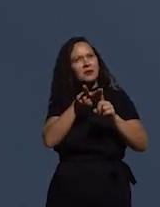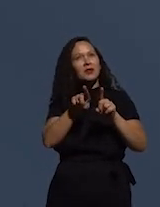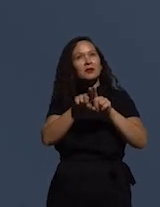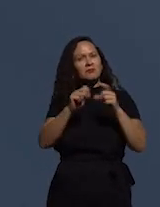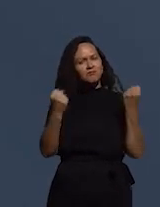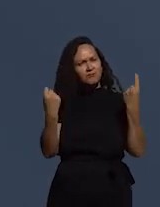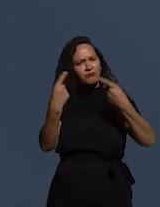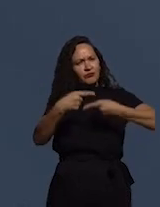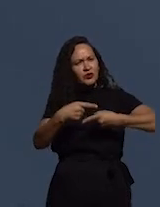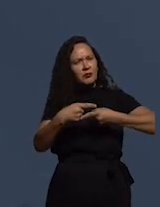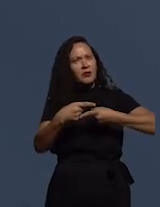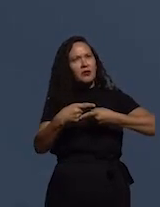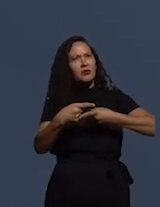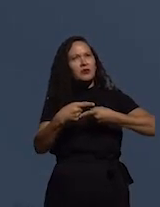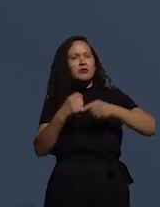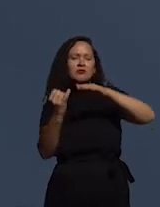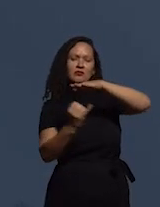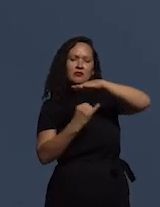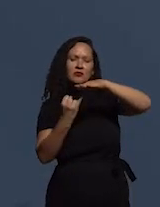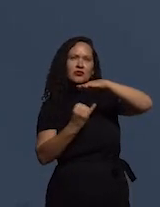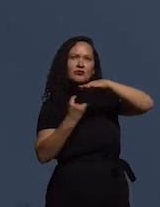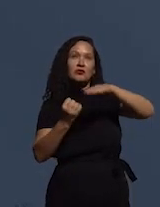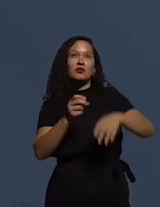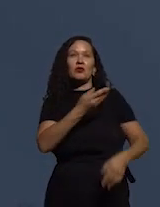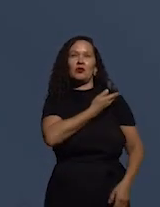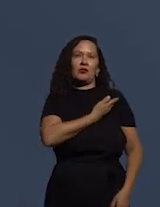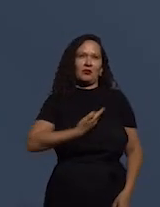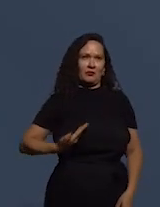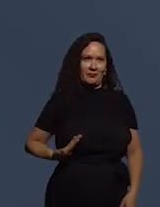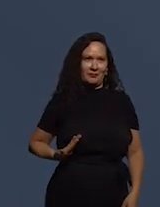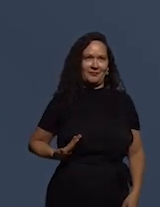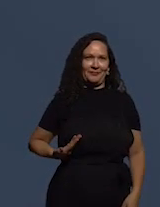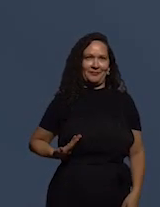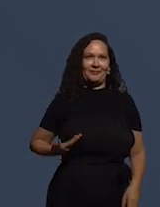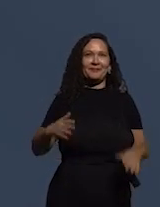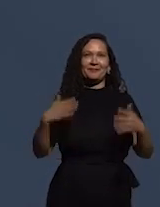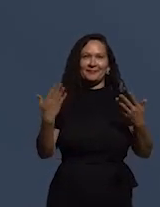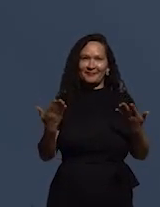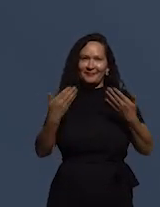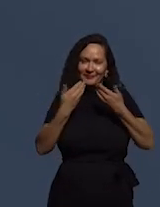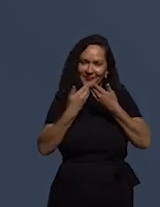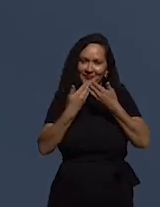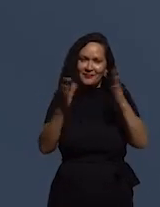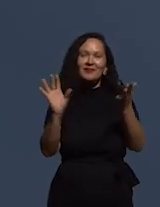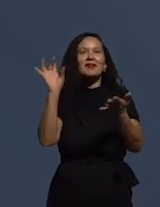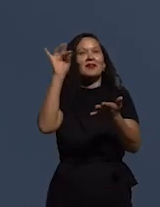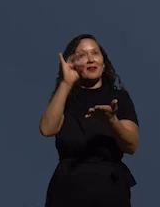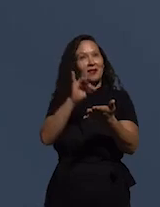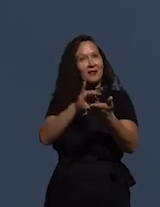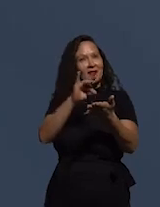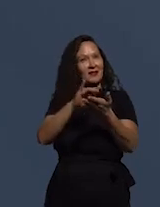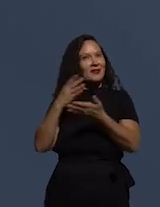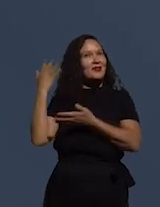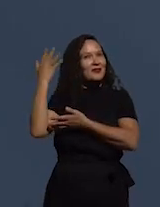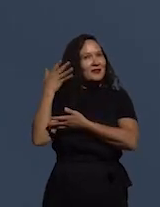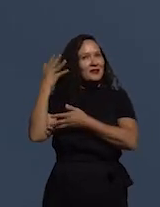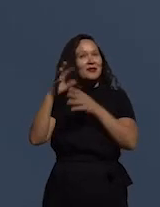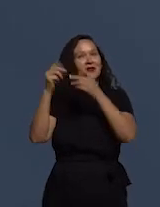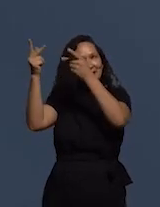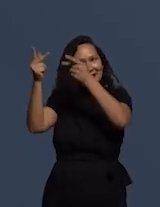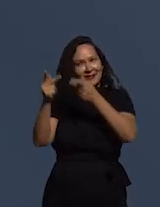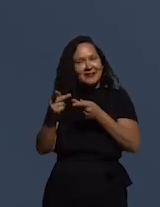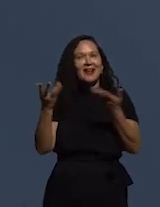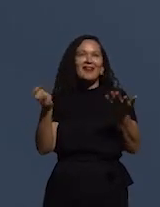enfrentamento em instituições governamentais. Para fazer a abertura oficial desse evento, vamos receber